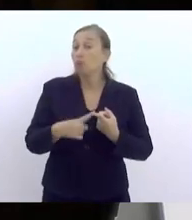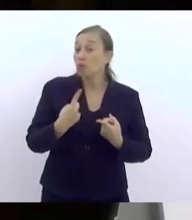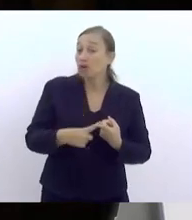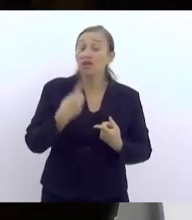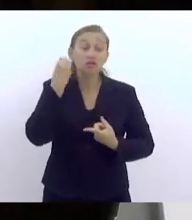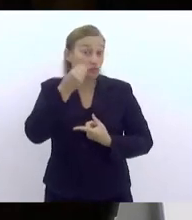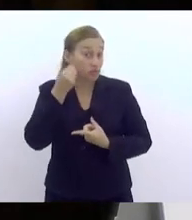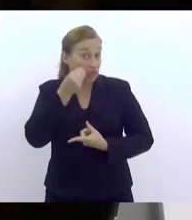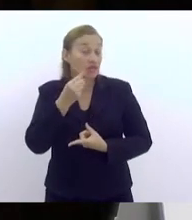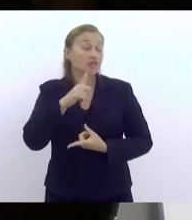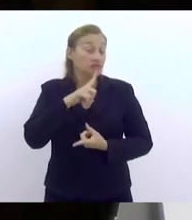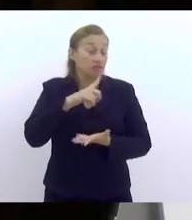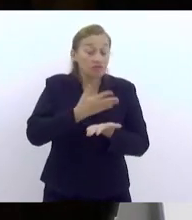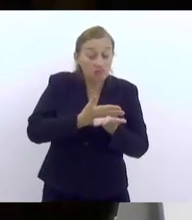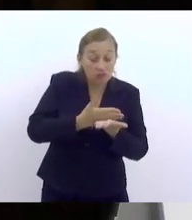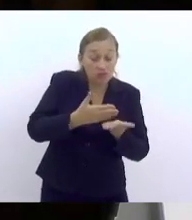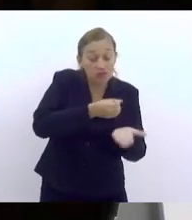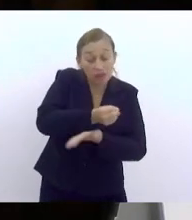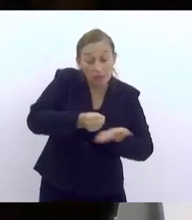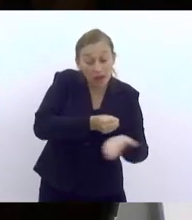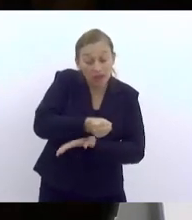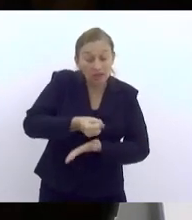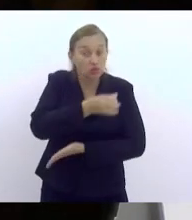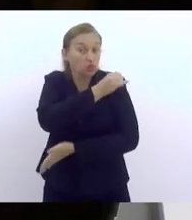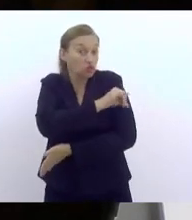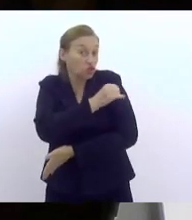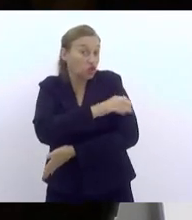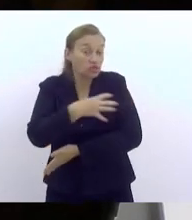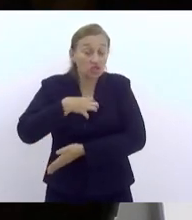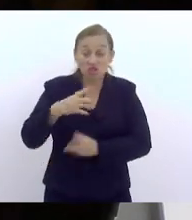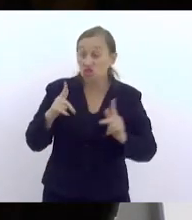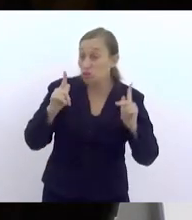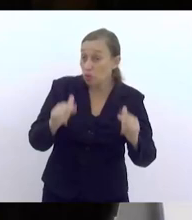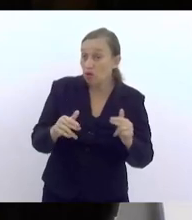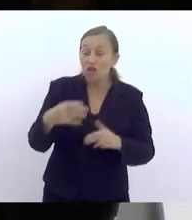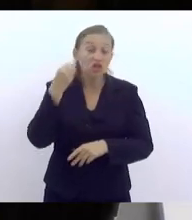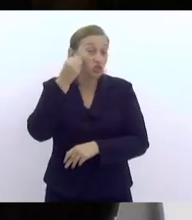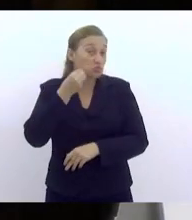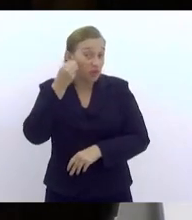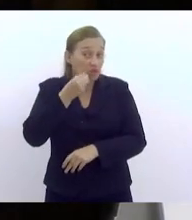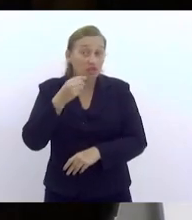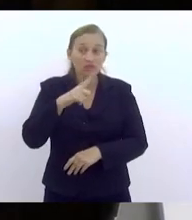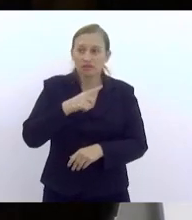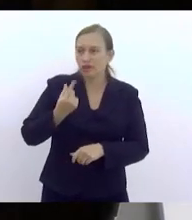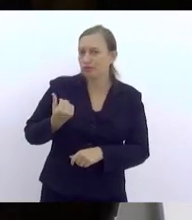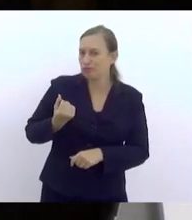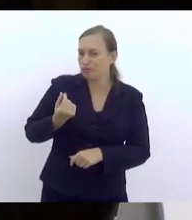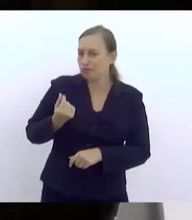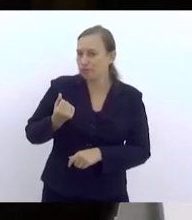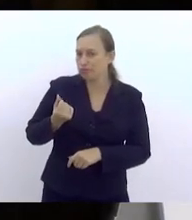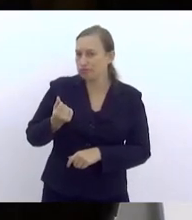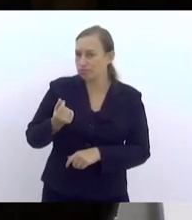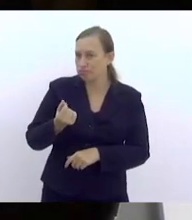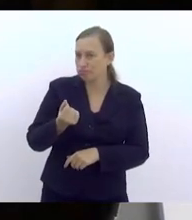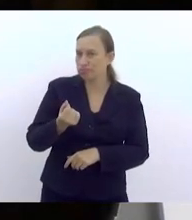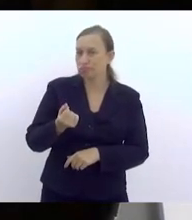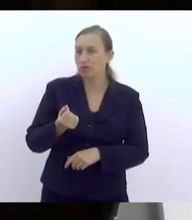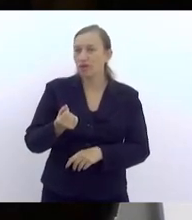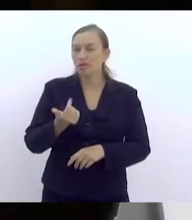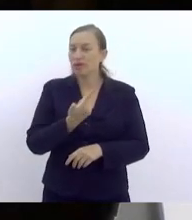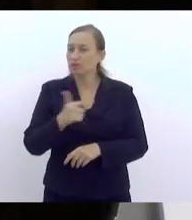experiências pioneiras no Rio de Janeiro nesse sentido. Experiências que tiveram custeio ao longo do tempo, mas não tiveram